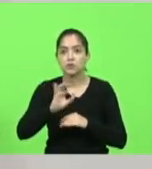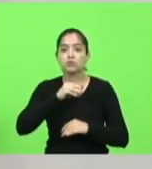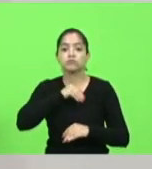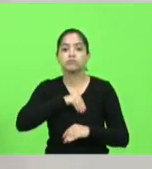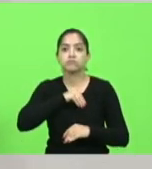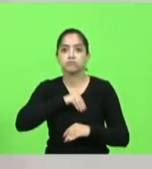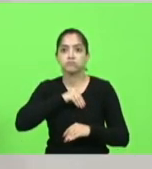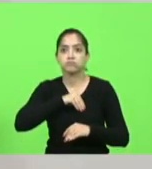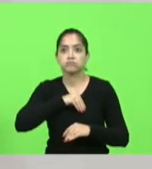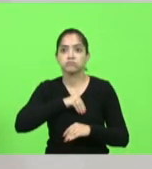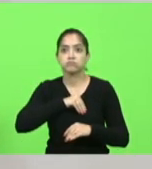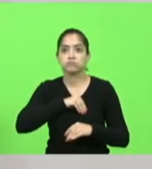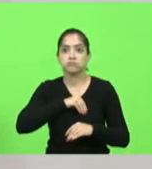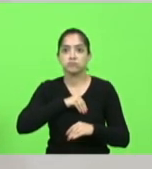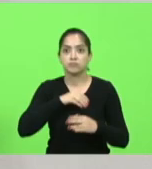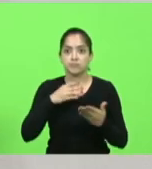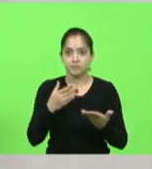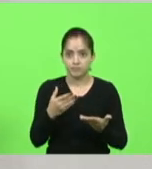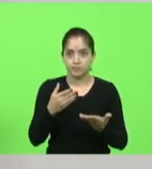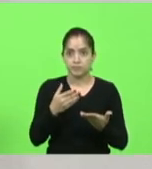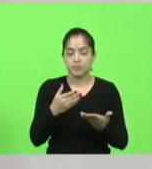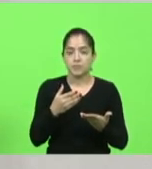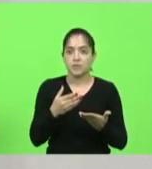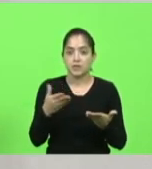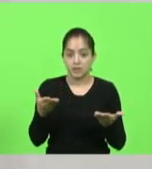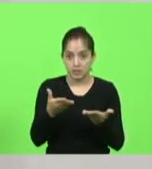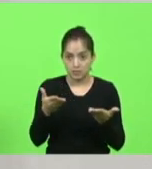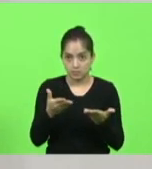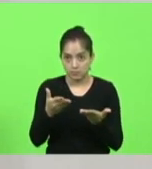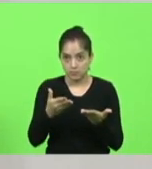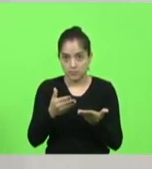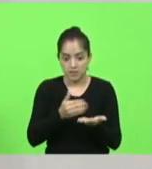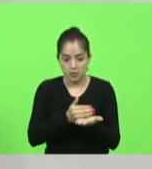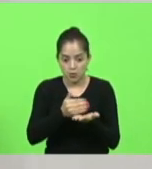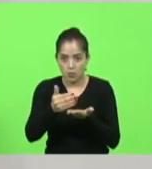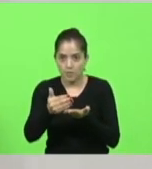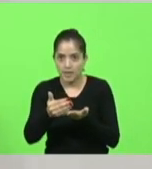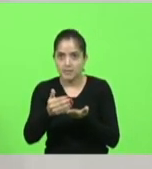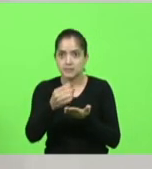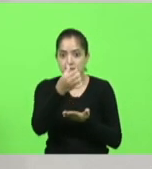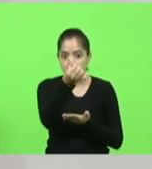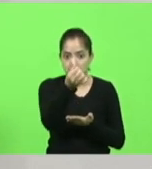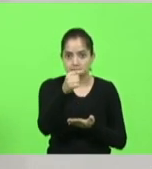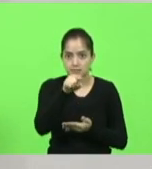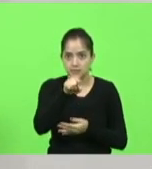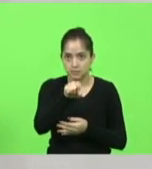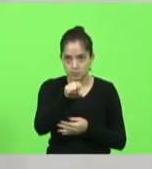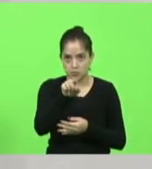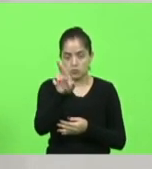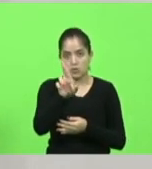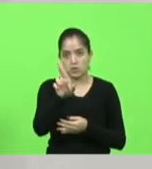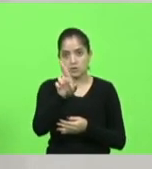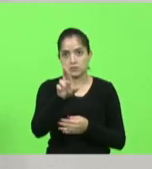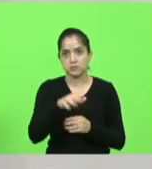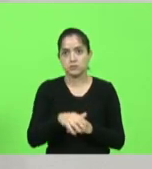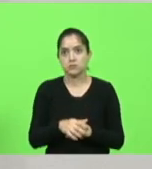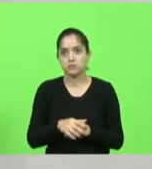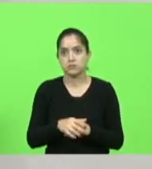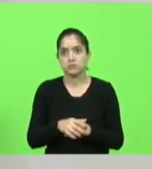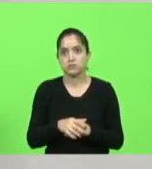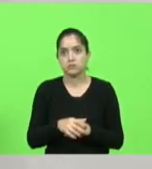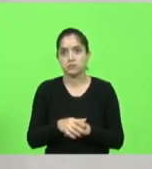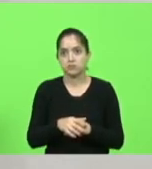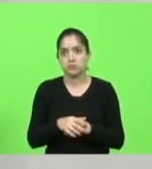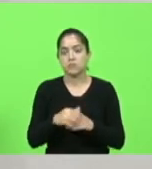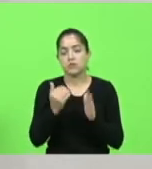que vai ficar do nosso, que ingressa em qualquer das polícias de 6 mil reais. Eu acho que está certo,